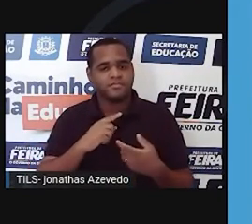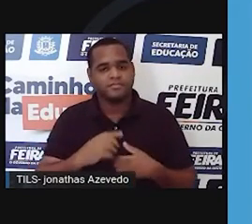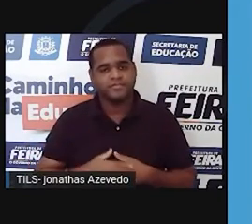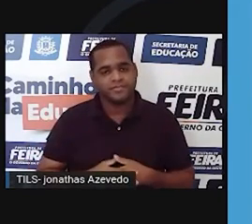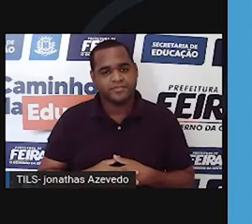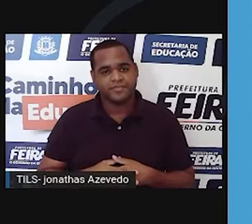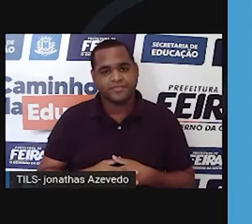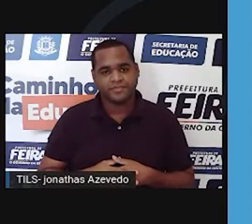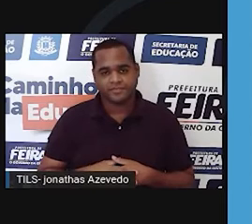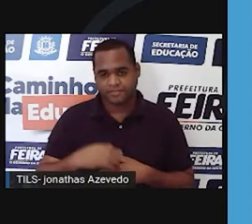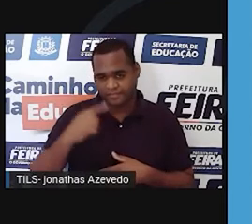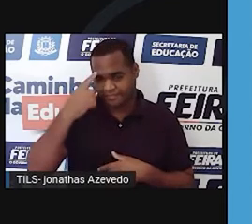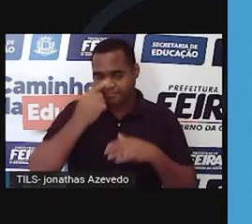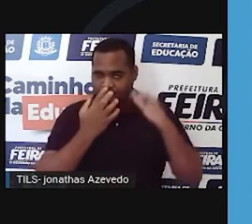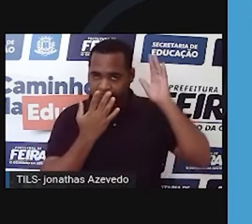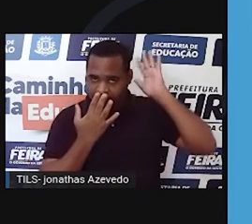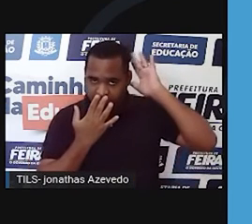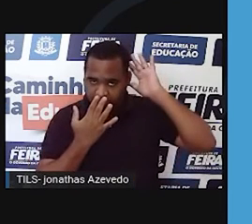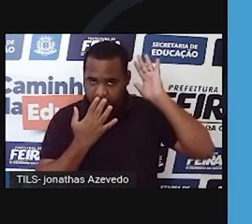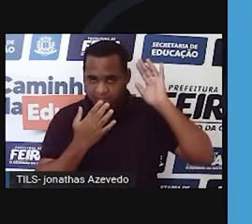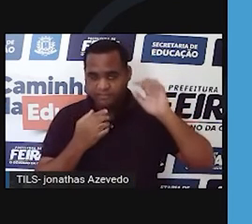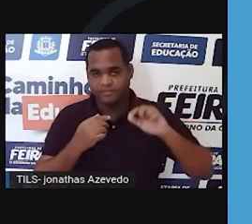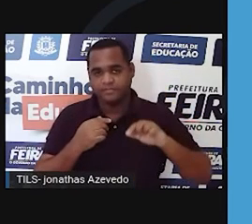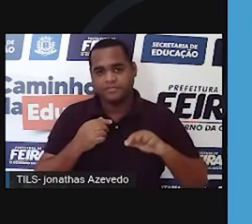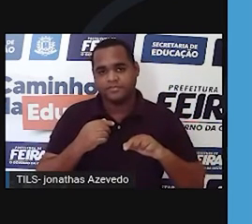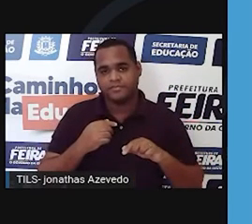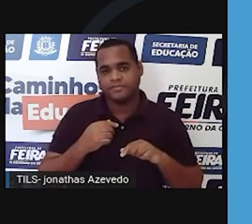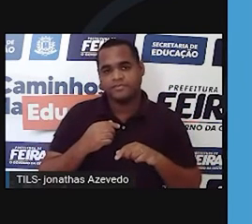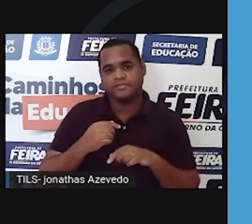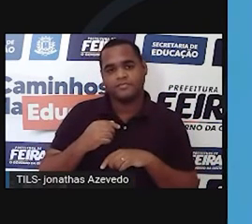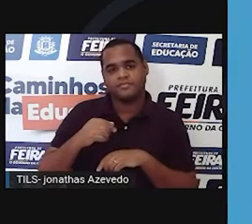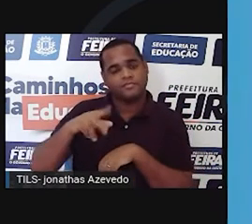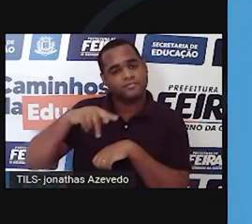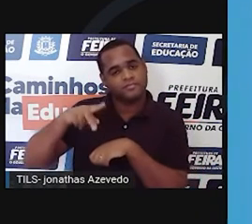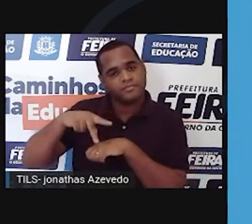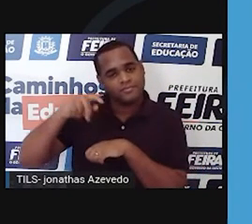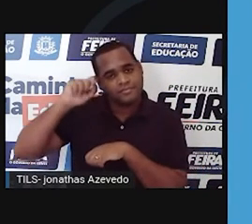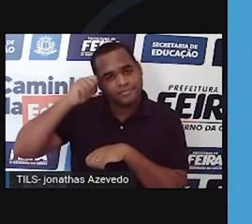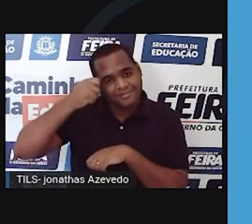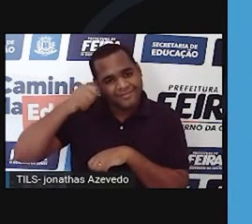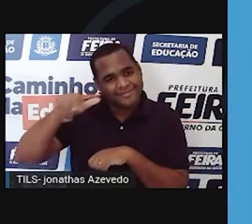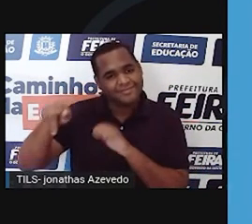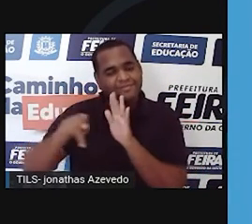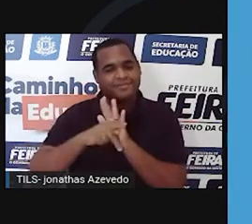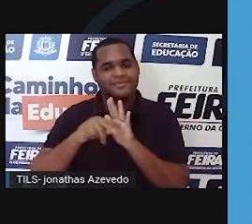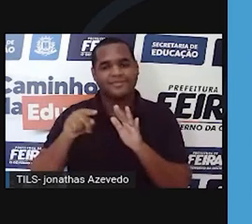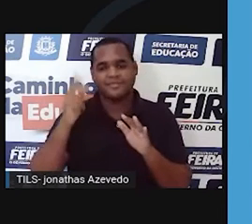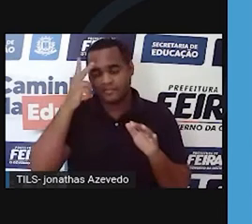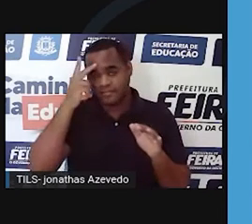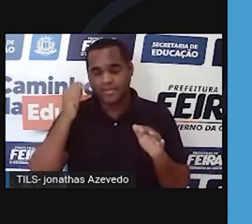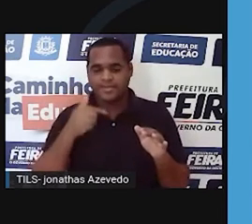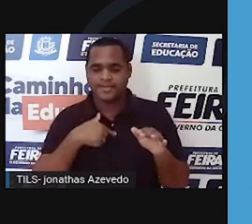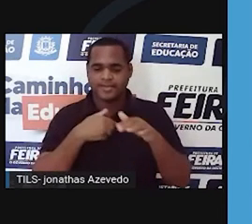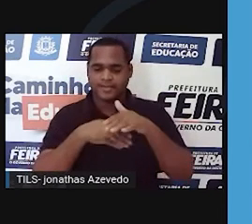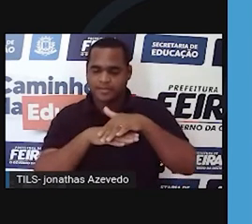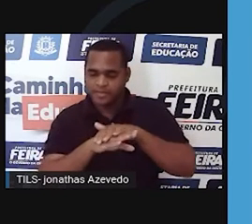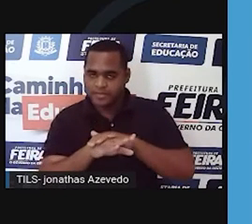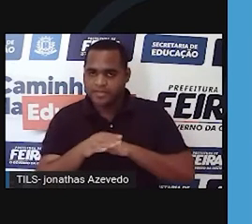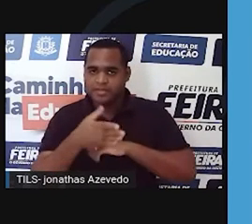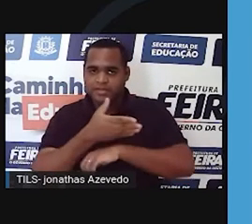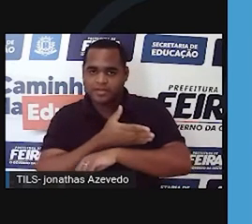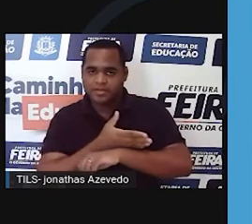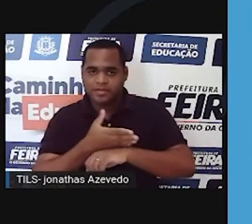porque os indígenas usavam fogo com fins de manejo justamente para eles manterem